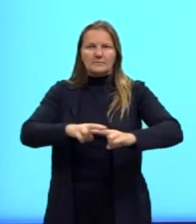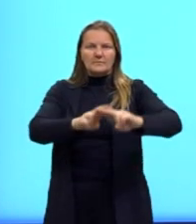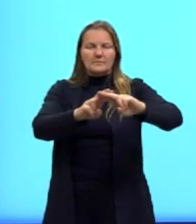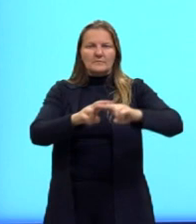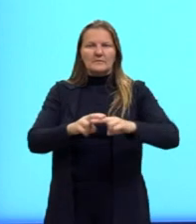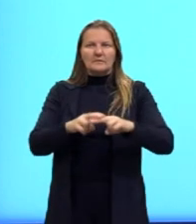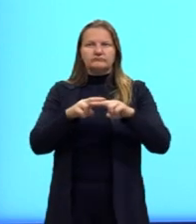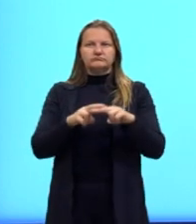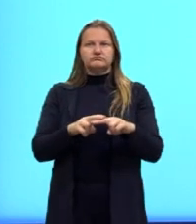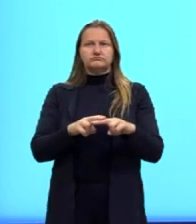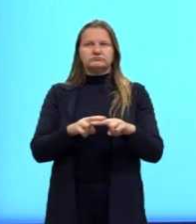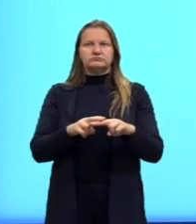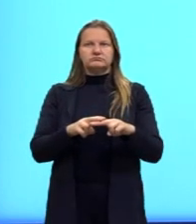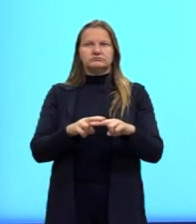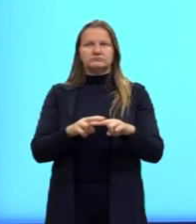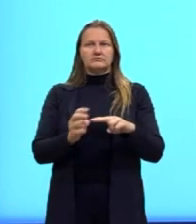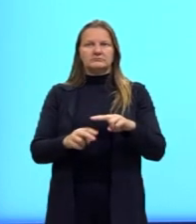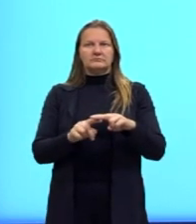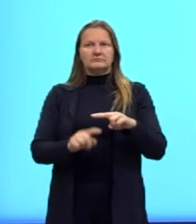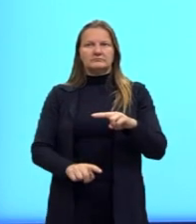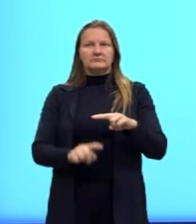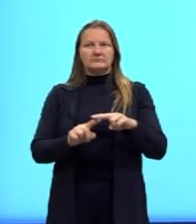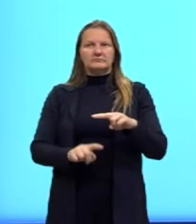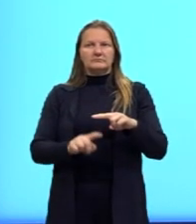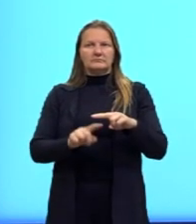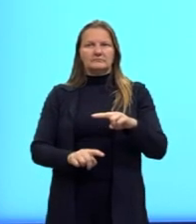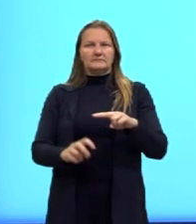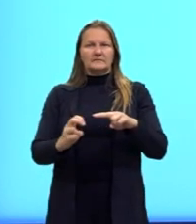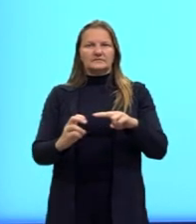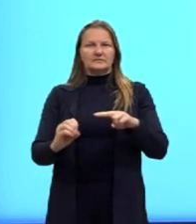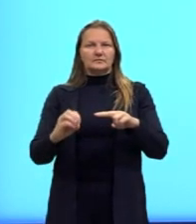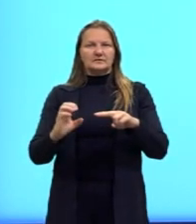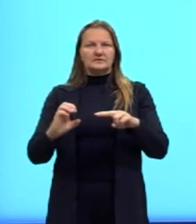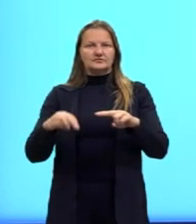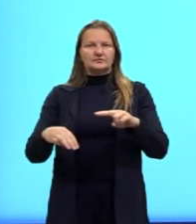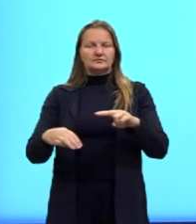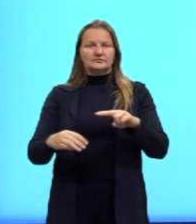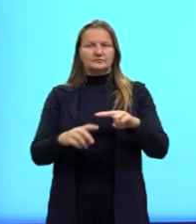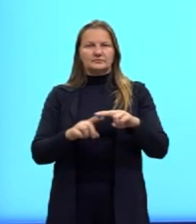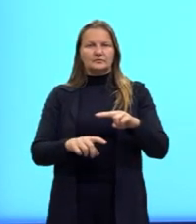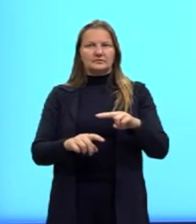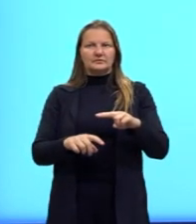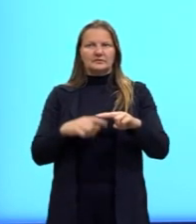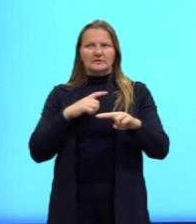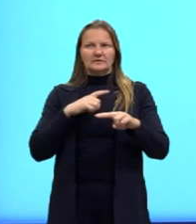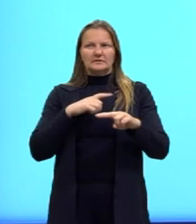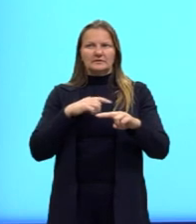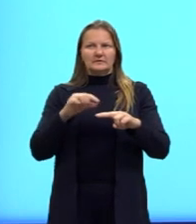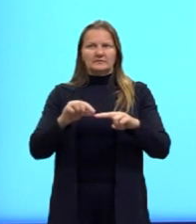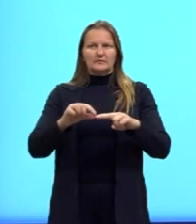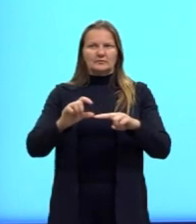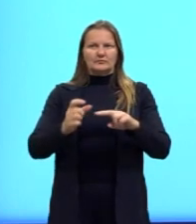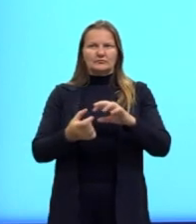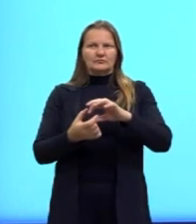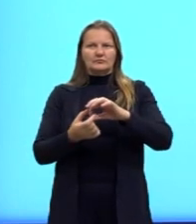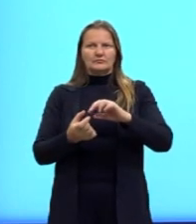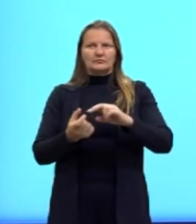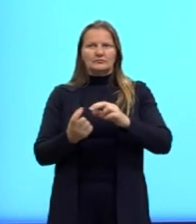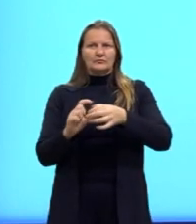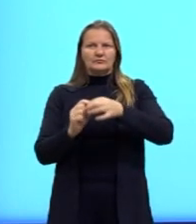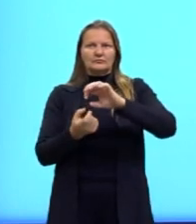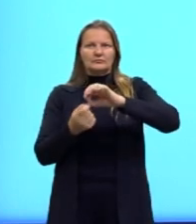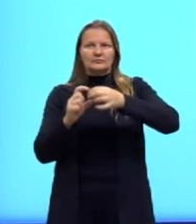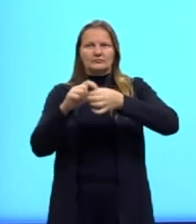em uso, ele fica a meio metro do chão. Só que a gente tem ali as correntinhas que penduram o balanço, e aqui